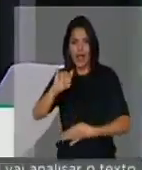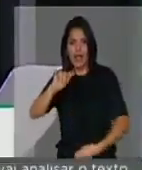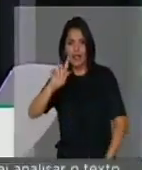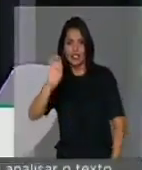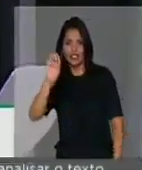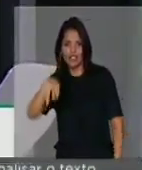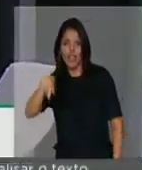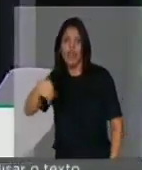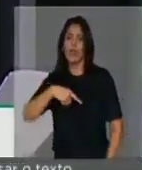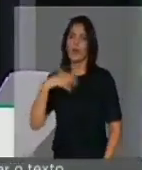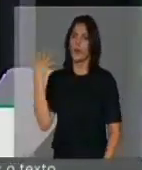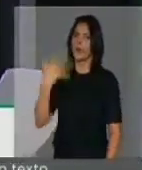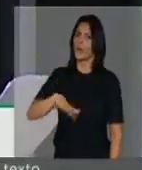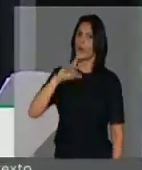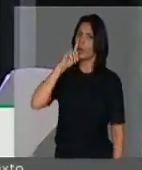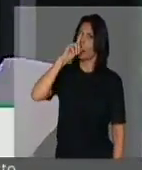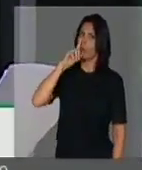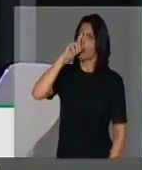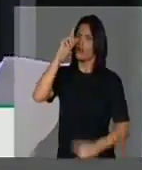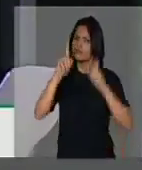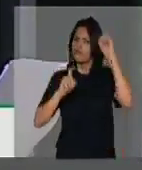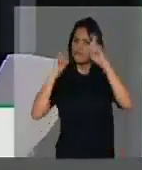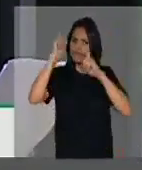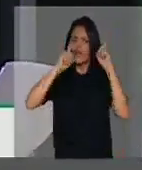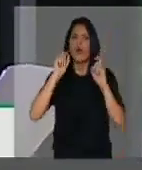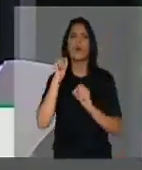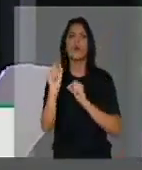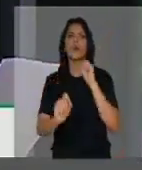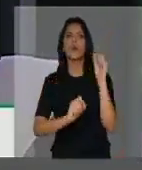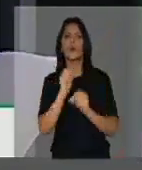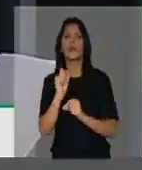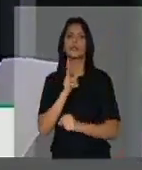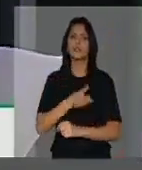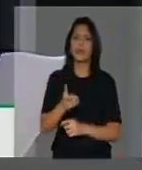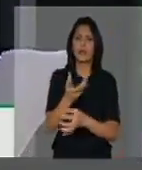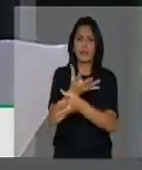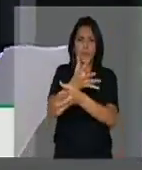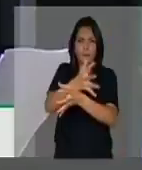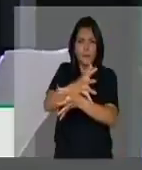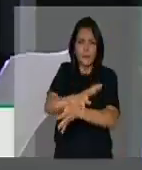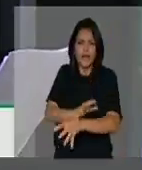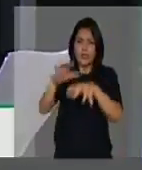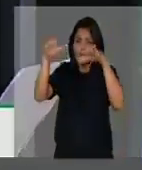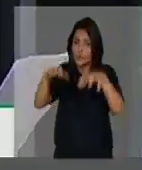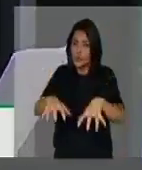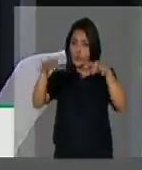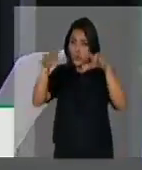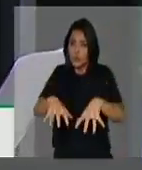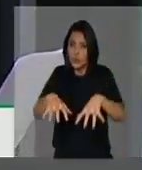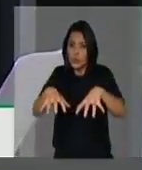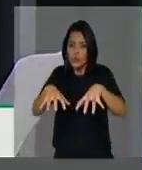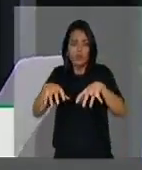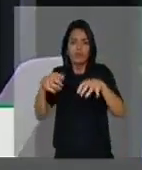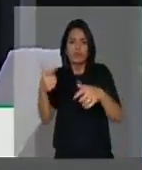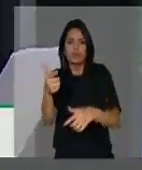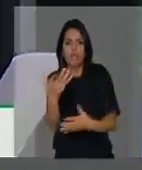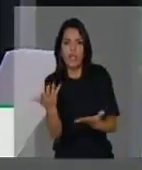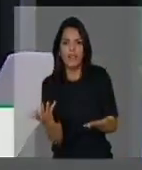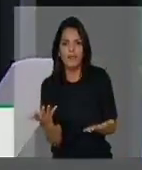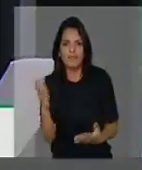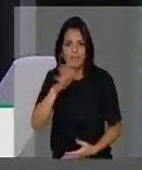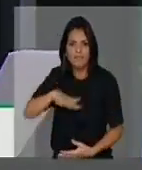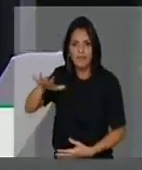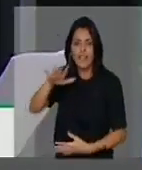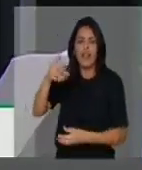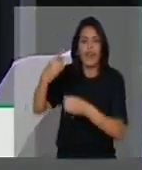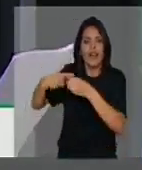grave e bastante preocupante. Além da profunda e persistente seca que vitima a população do agréstito pernambucano, onde está